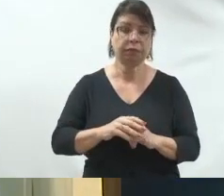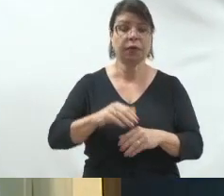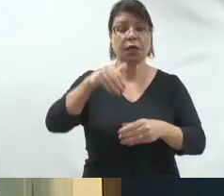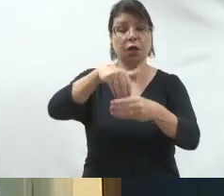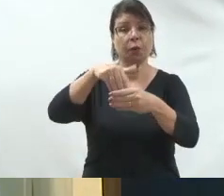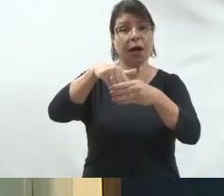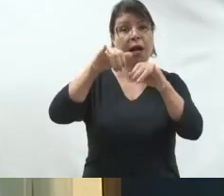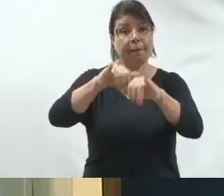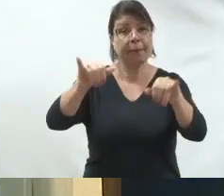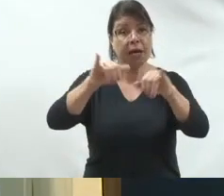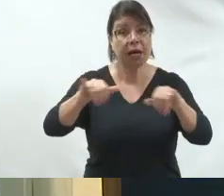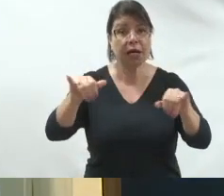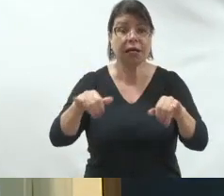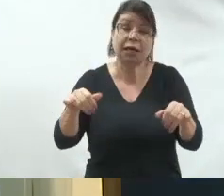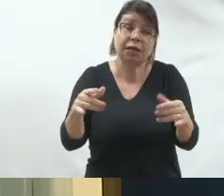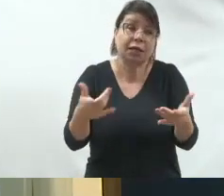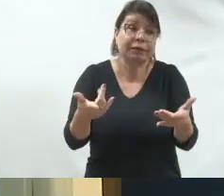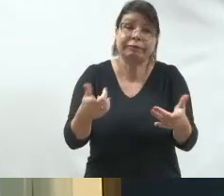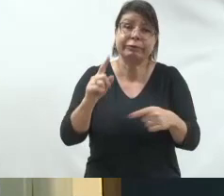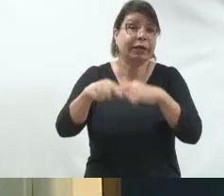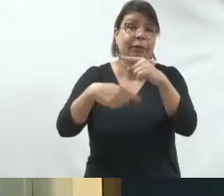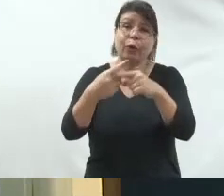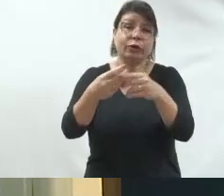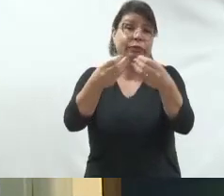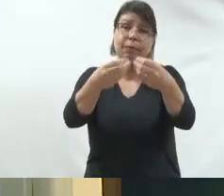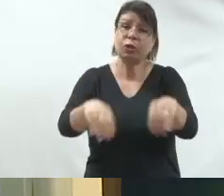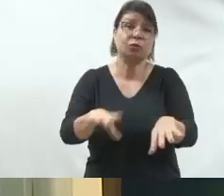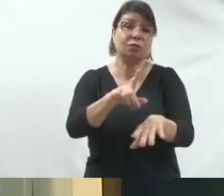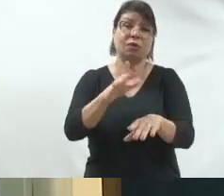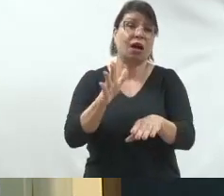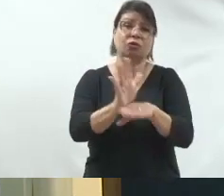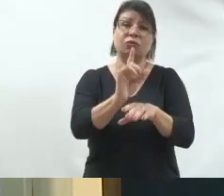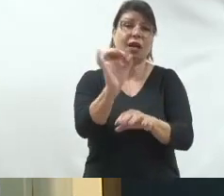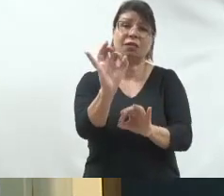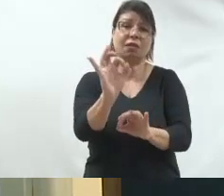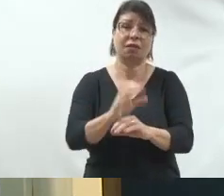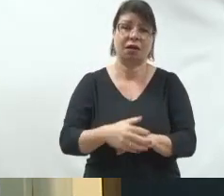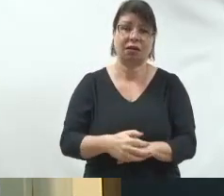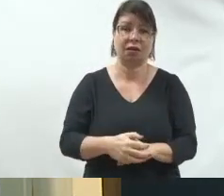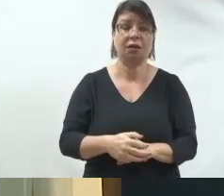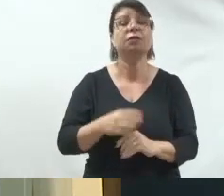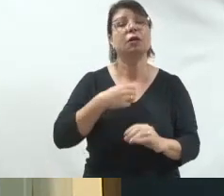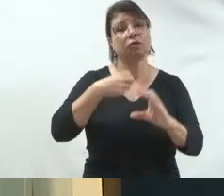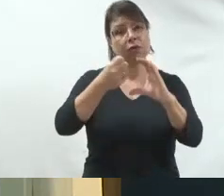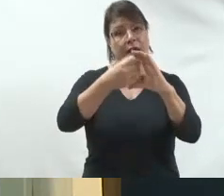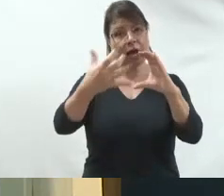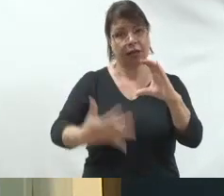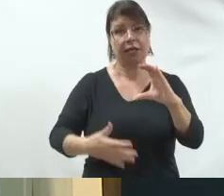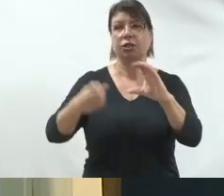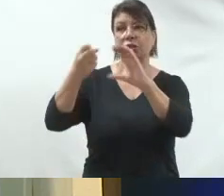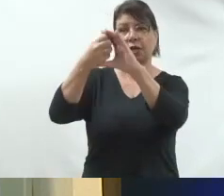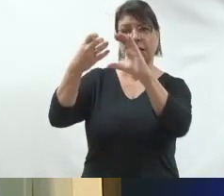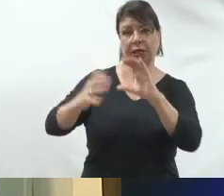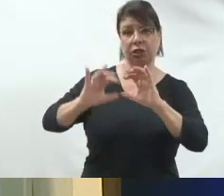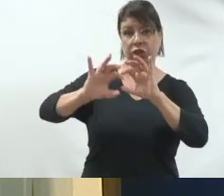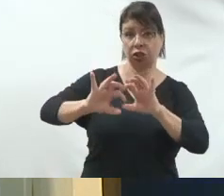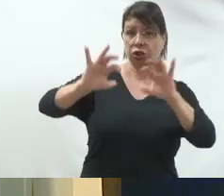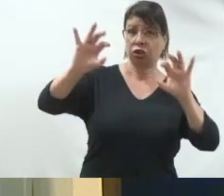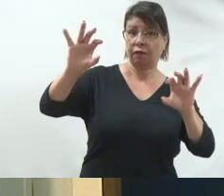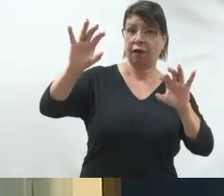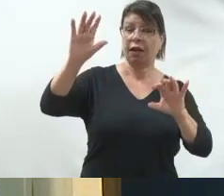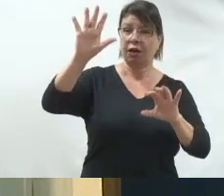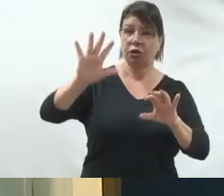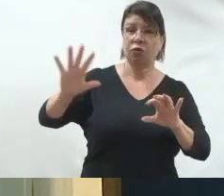investindo numa campanha que não vai te trazer sucesso. Então, são características diferentes, quando você é candidato a prefeito, você